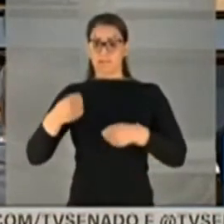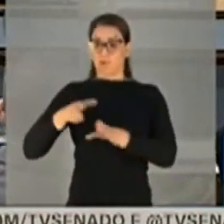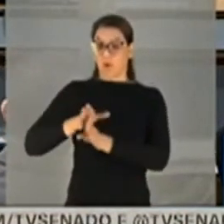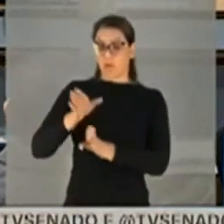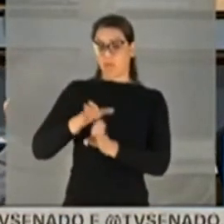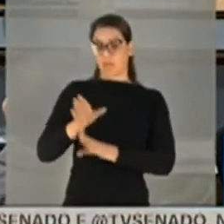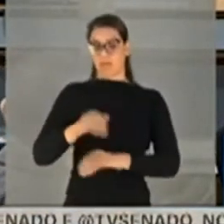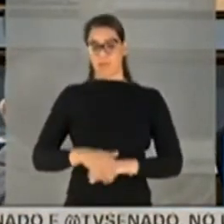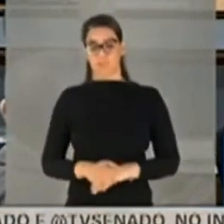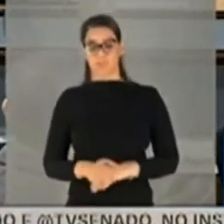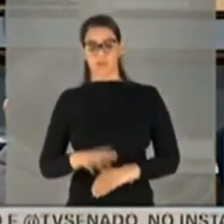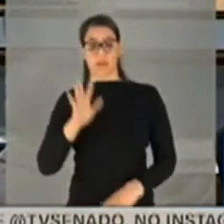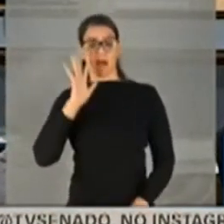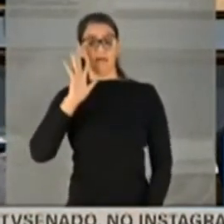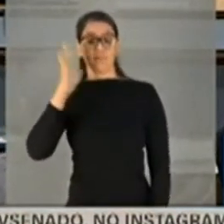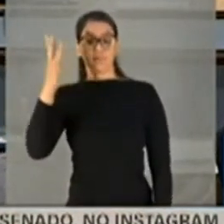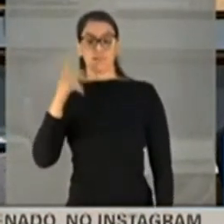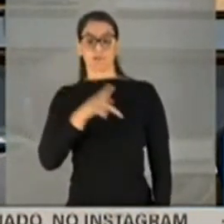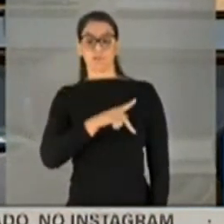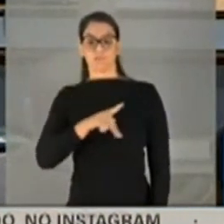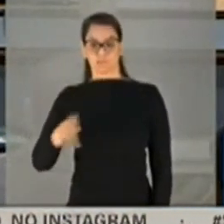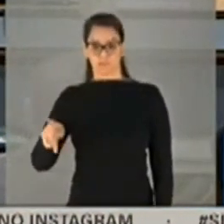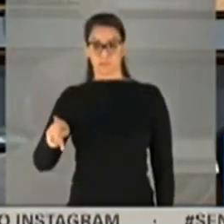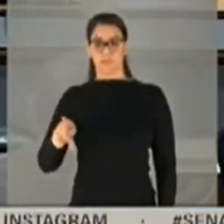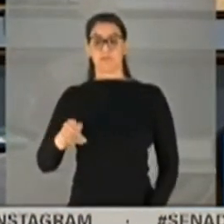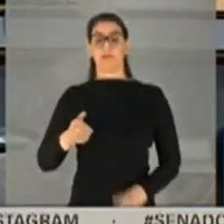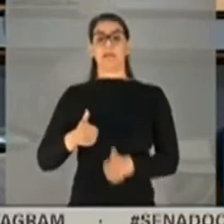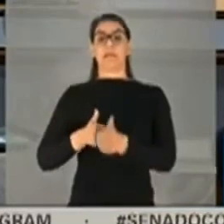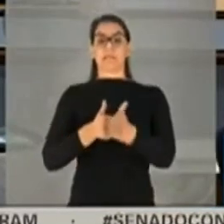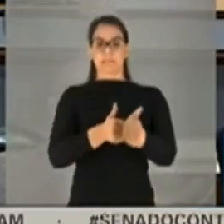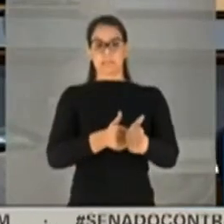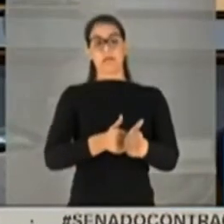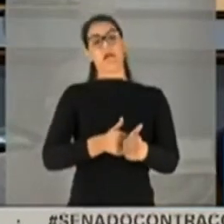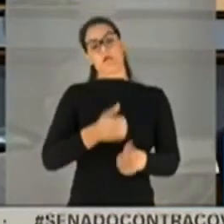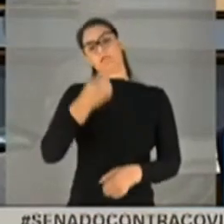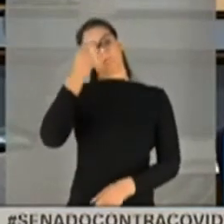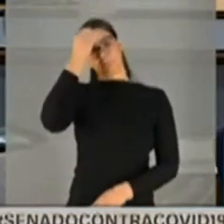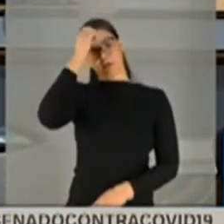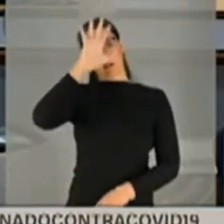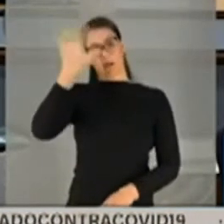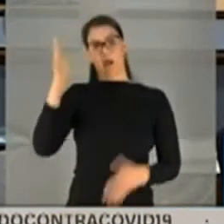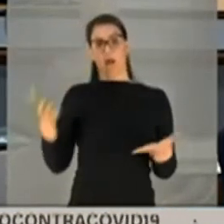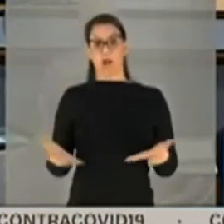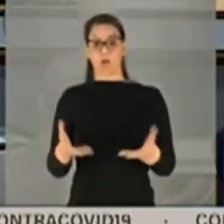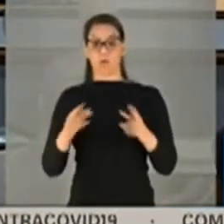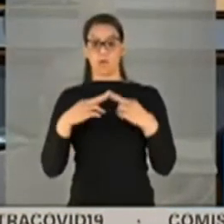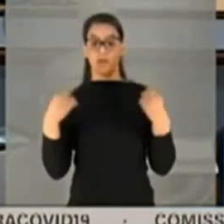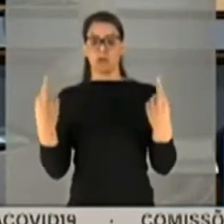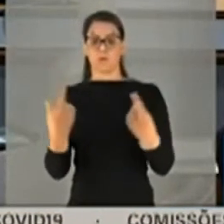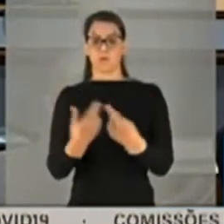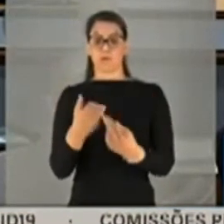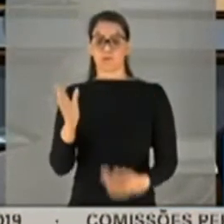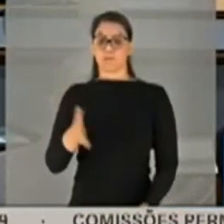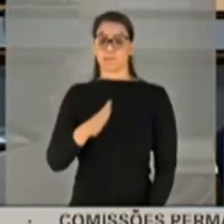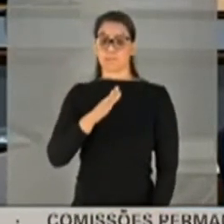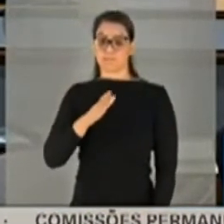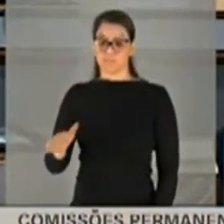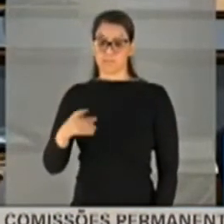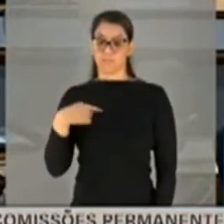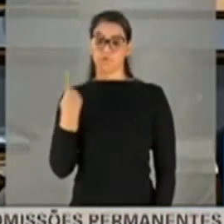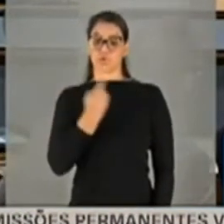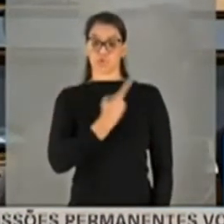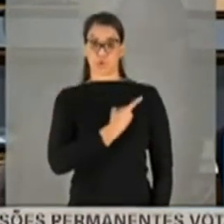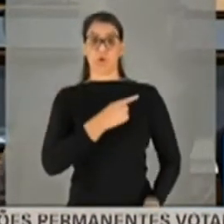A decisão do presidente foi guiada pelo bom senso. Vamos suspender. Todos nós